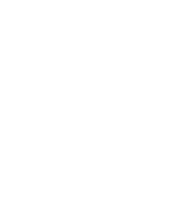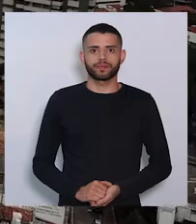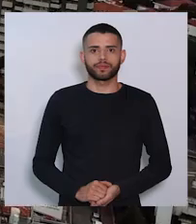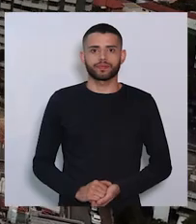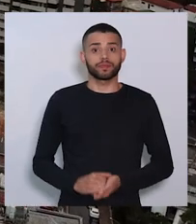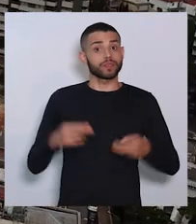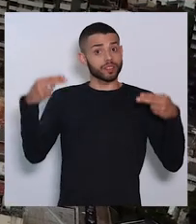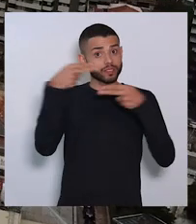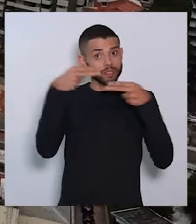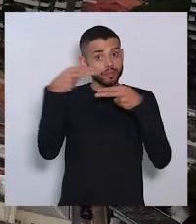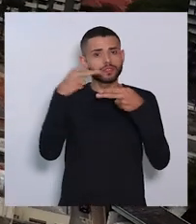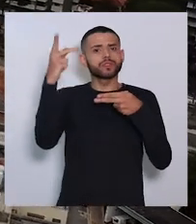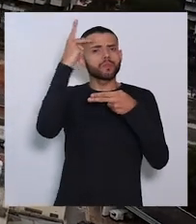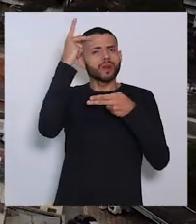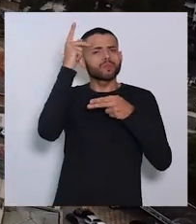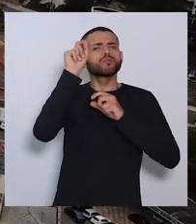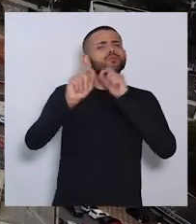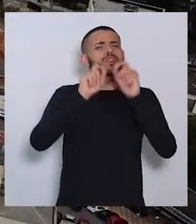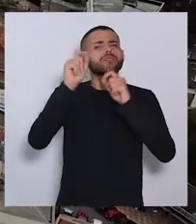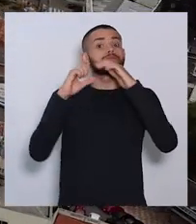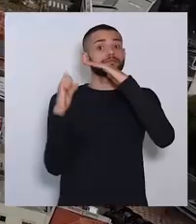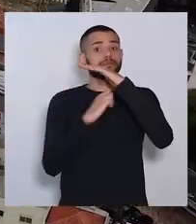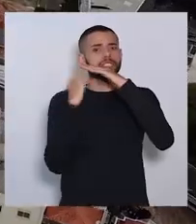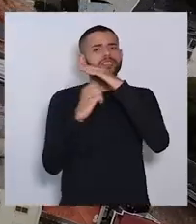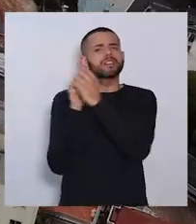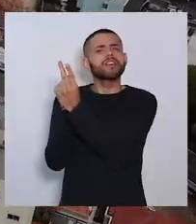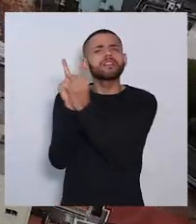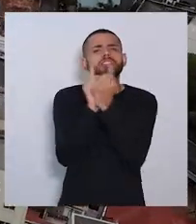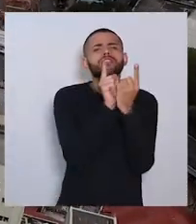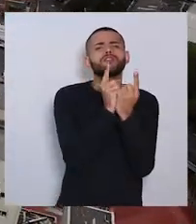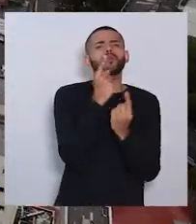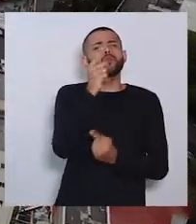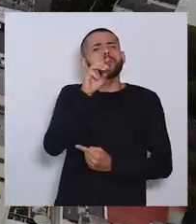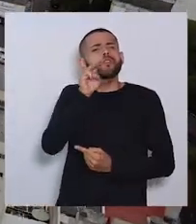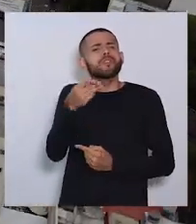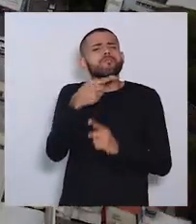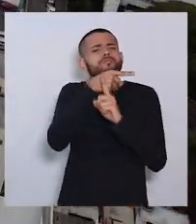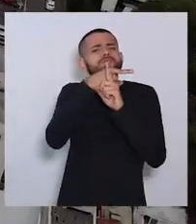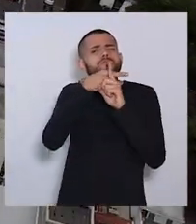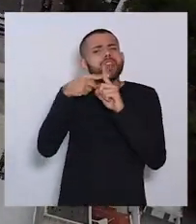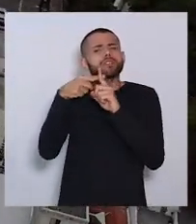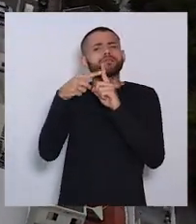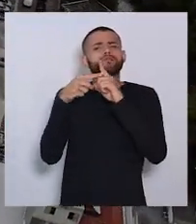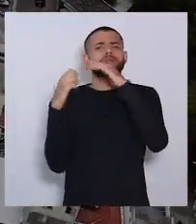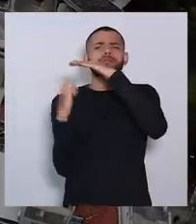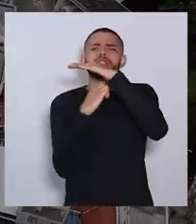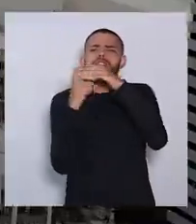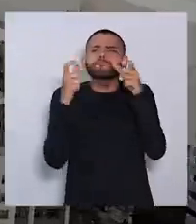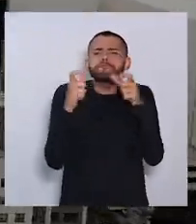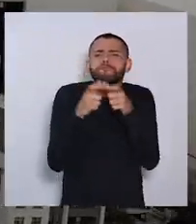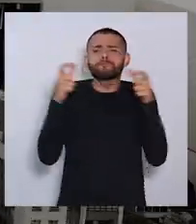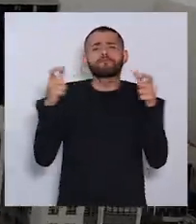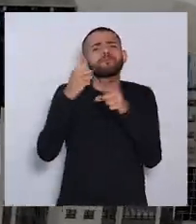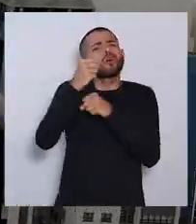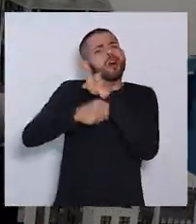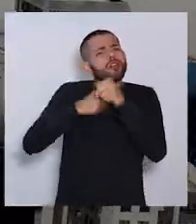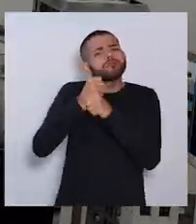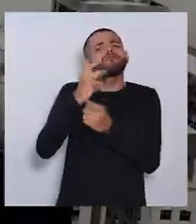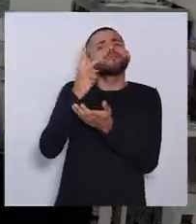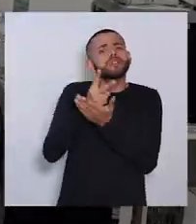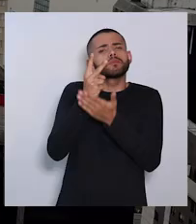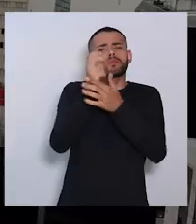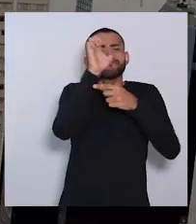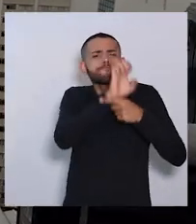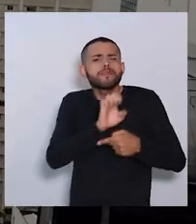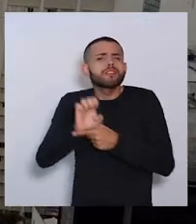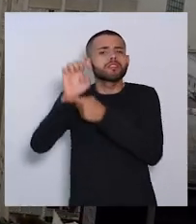O Sebrae São Paulo é uma instituição que atende a mais de um milhão e meio de micro e pequenas empresas anualmente em todo o